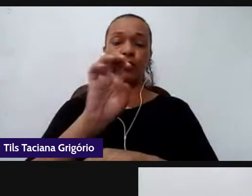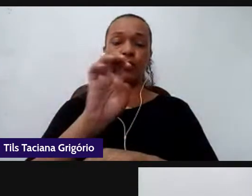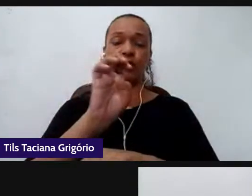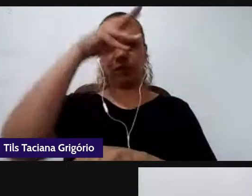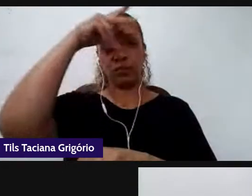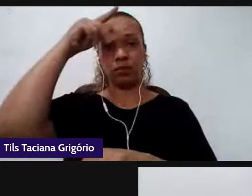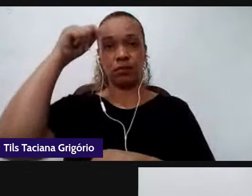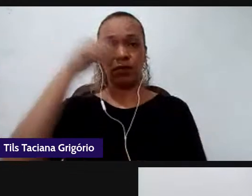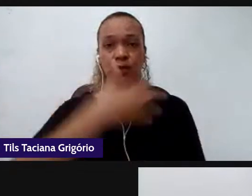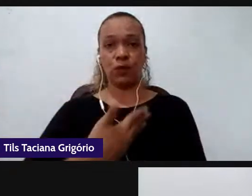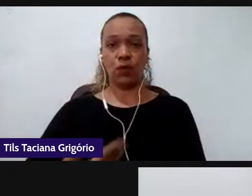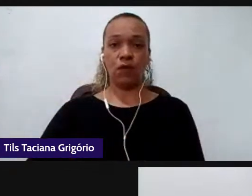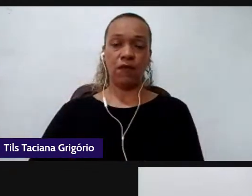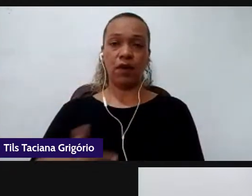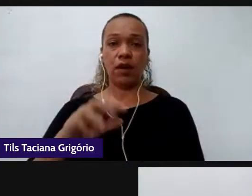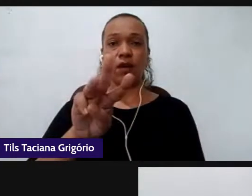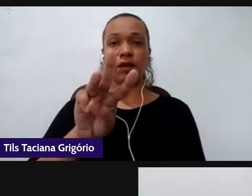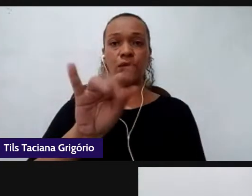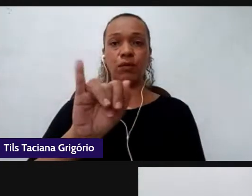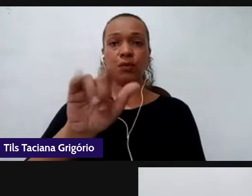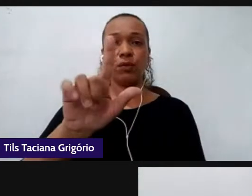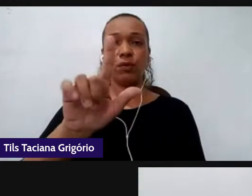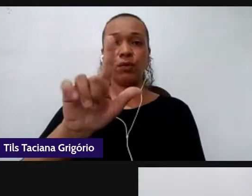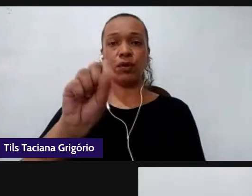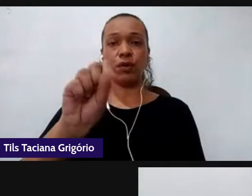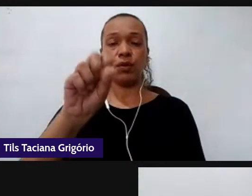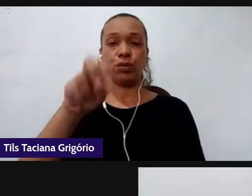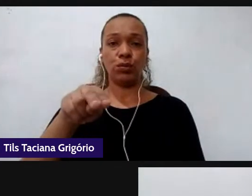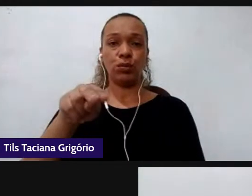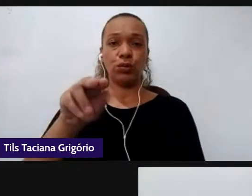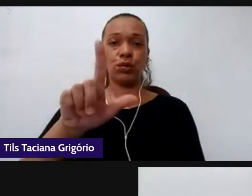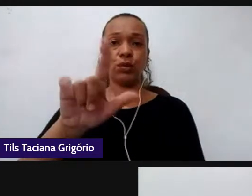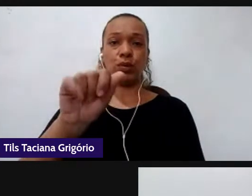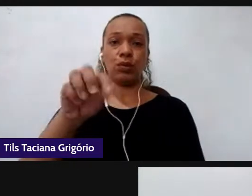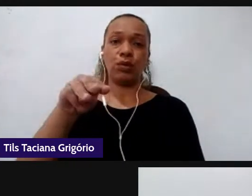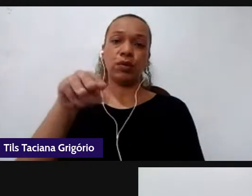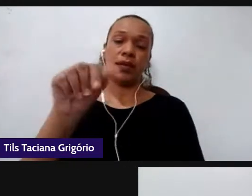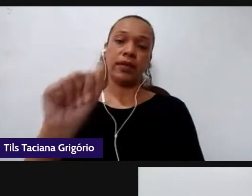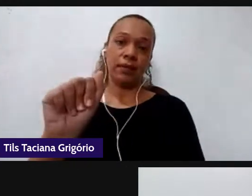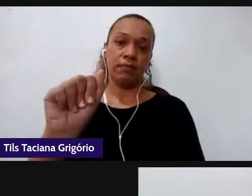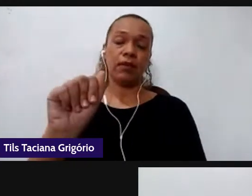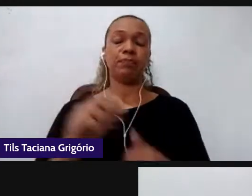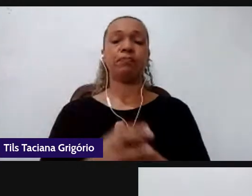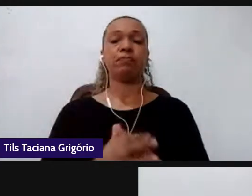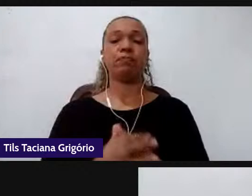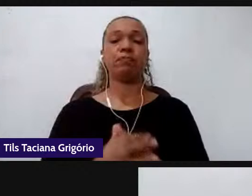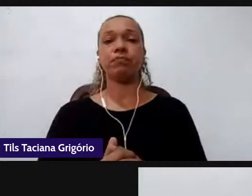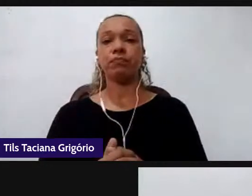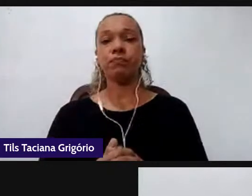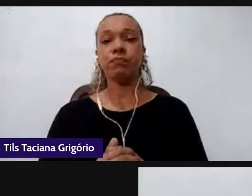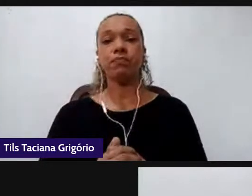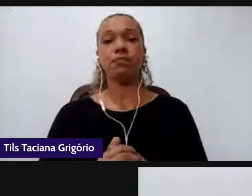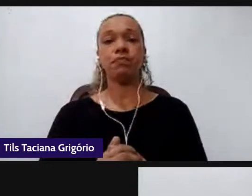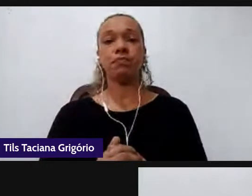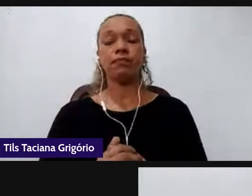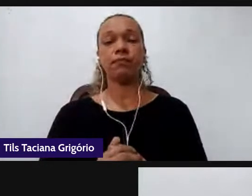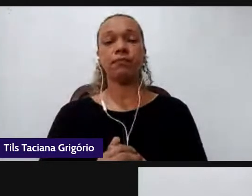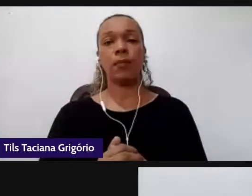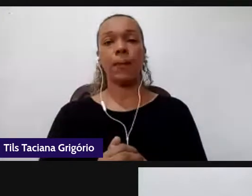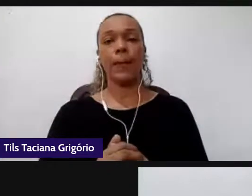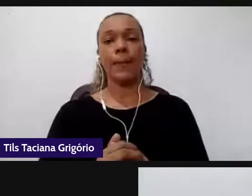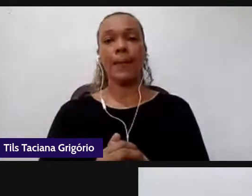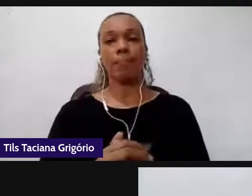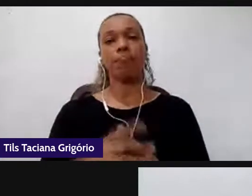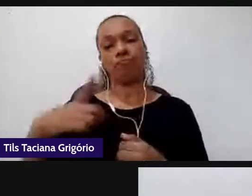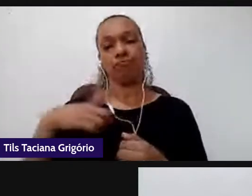Wilson Lima, dois pontos, continuidades ou rupturas com a velha política. Então, eu fiz uma